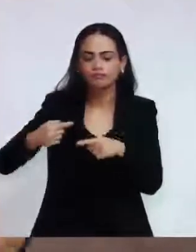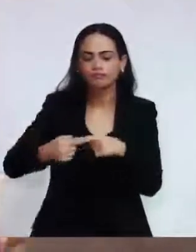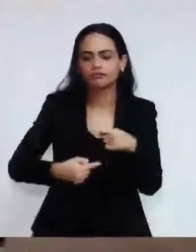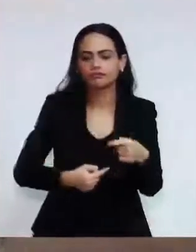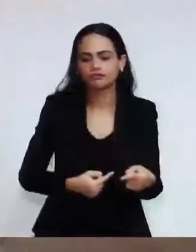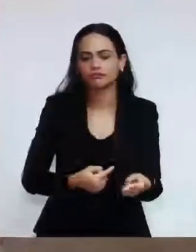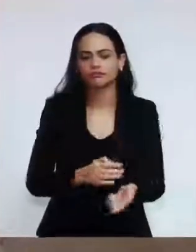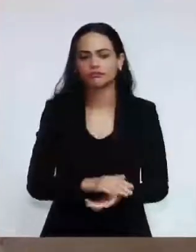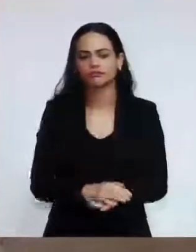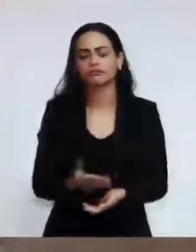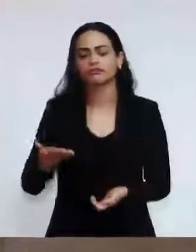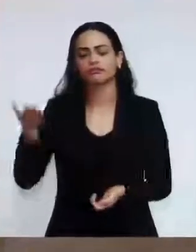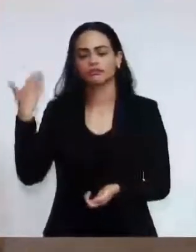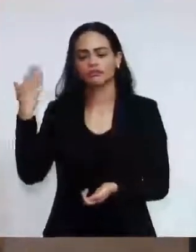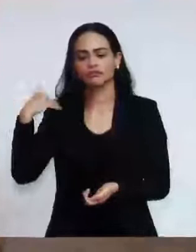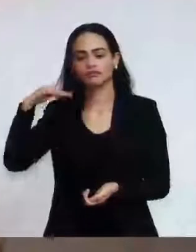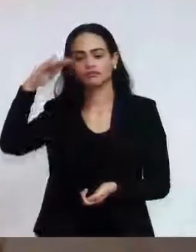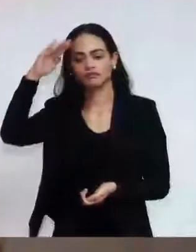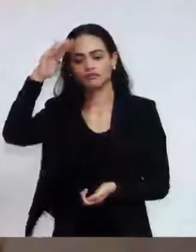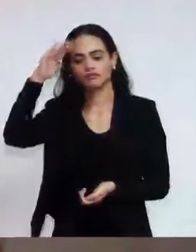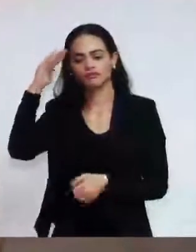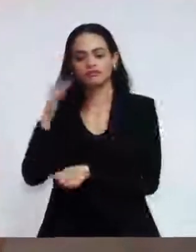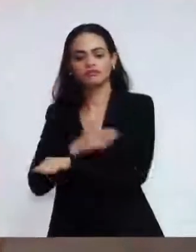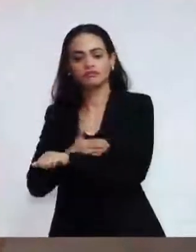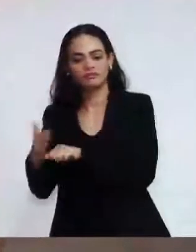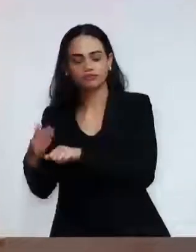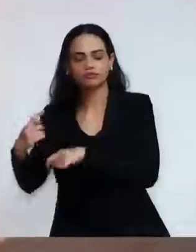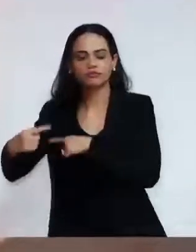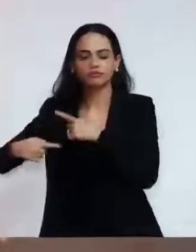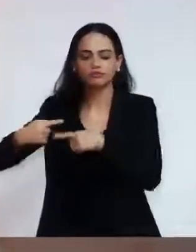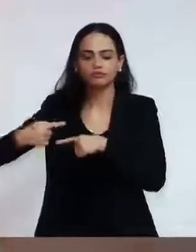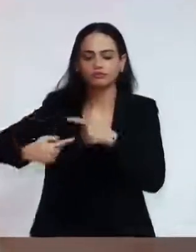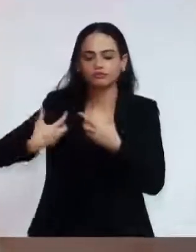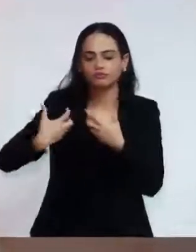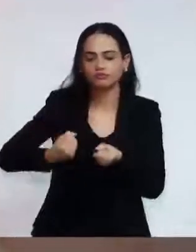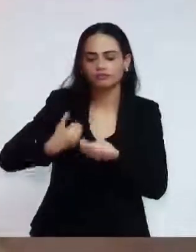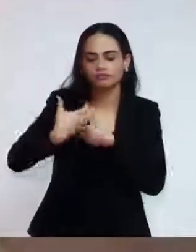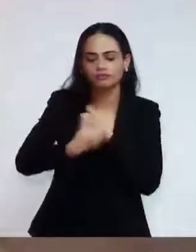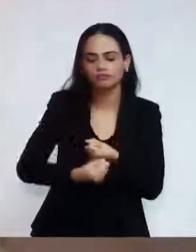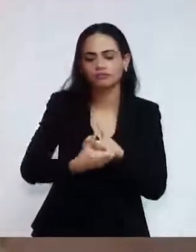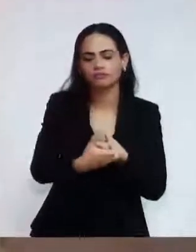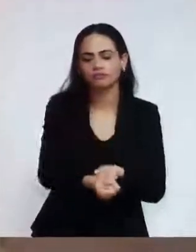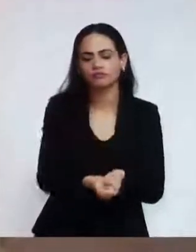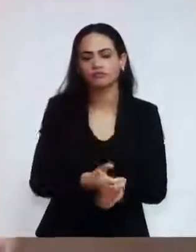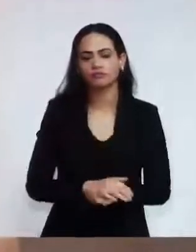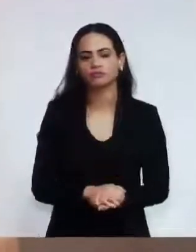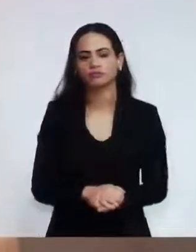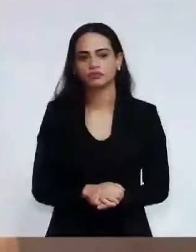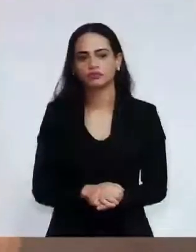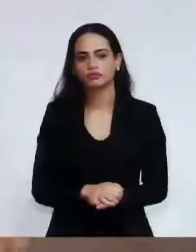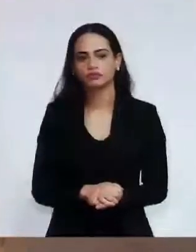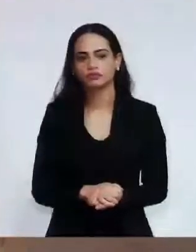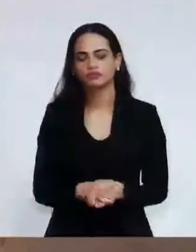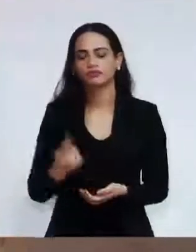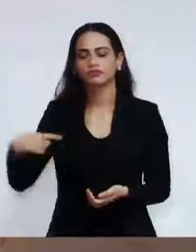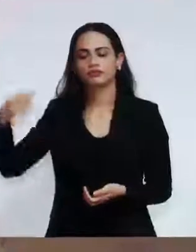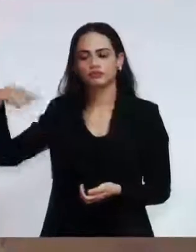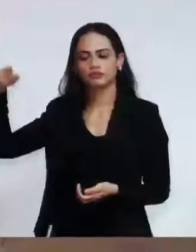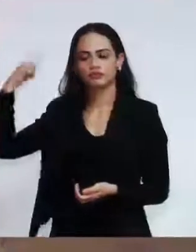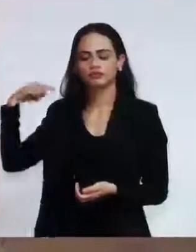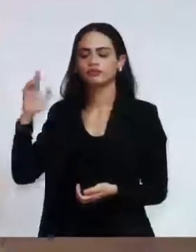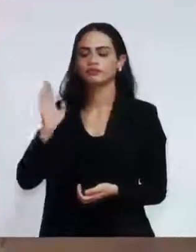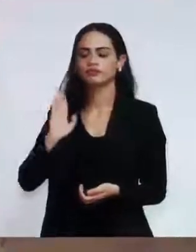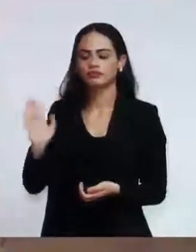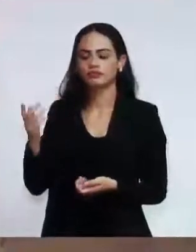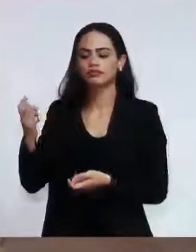Ele não chegou lá e falou, eu quero um carro para me andar, para ir embora, e acabou. Não. Isso daí já vem de